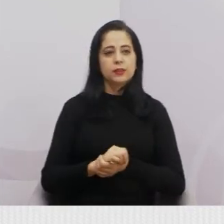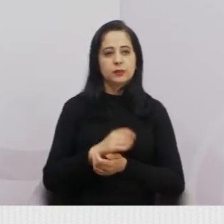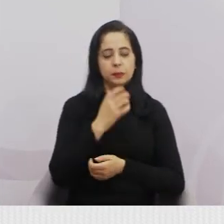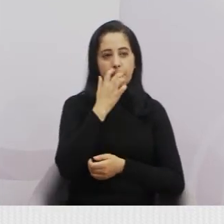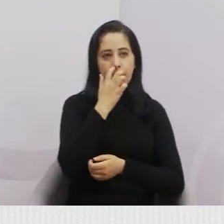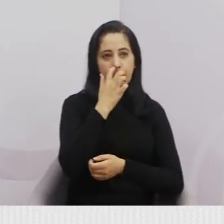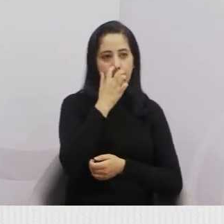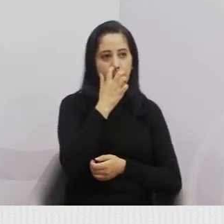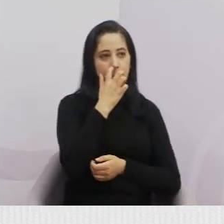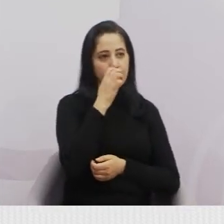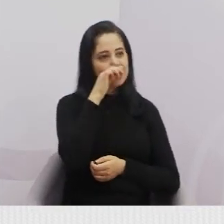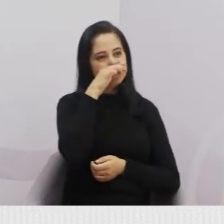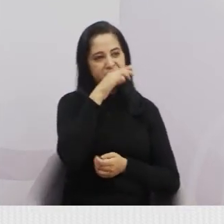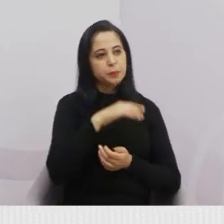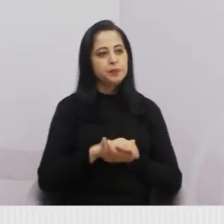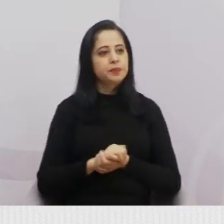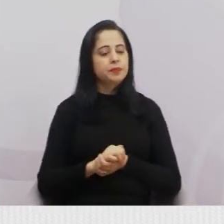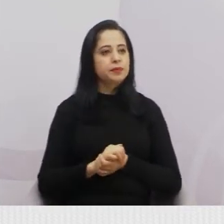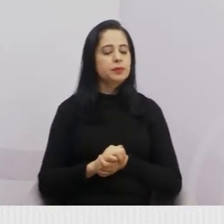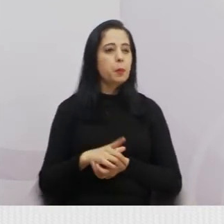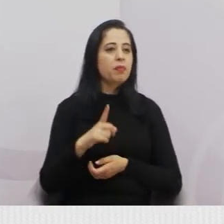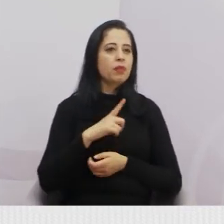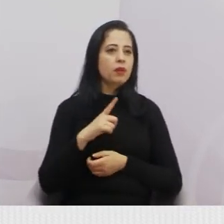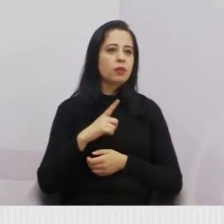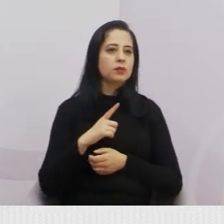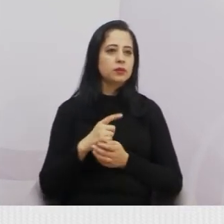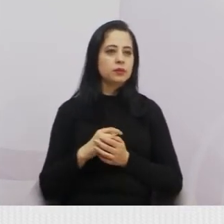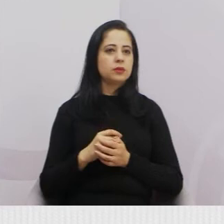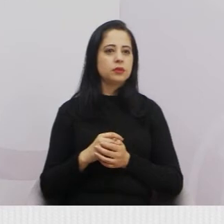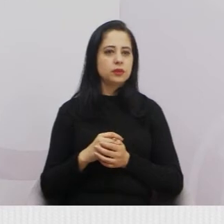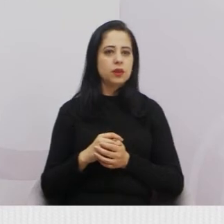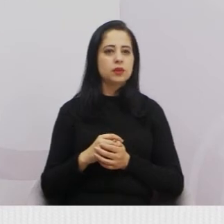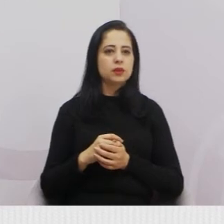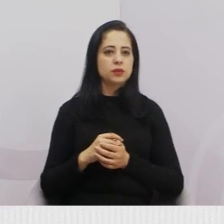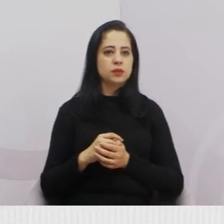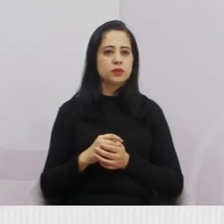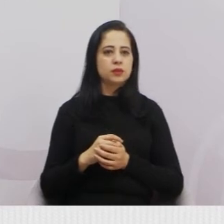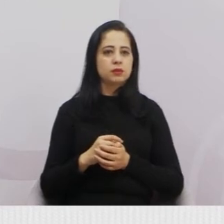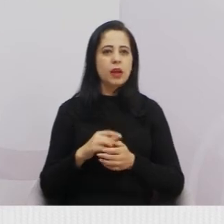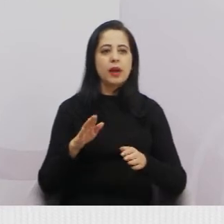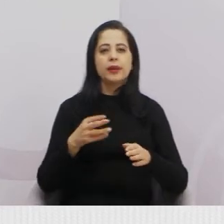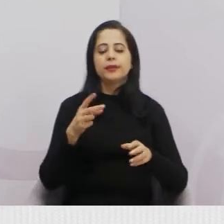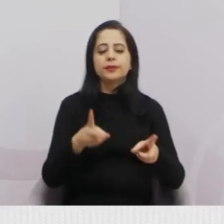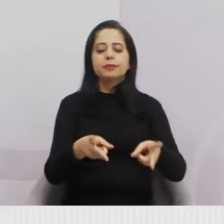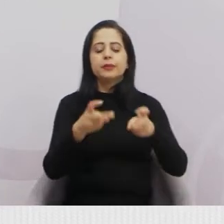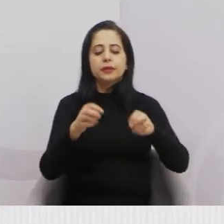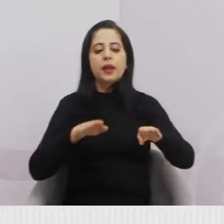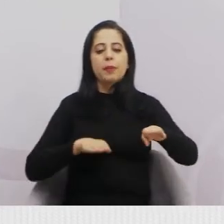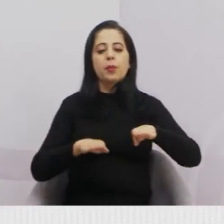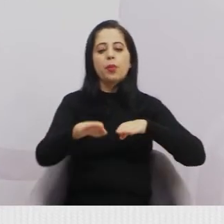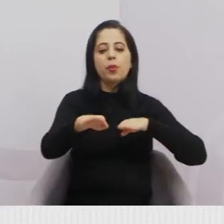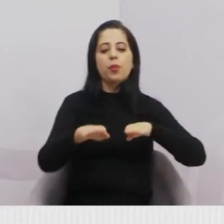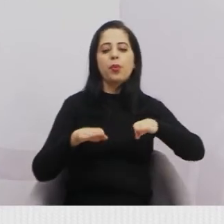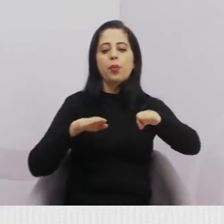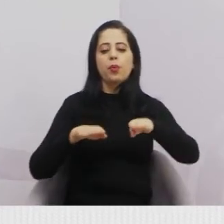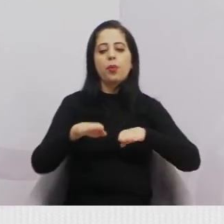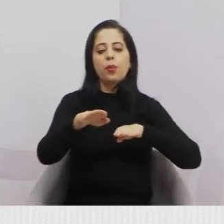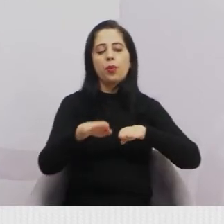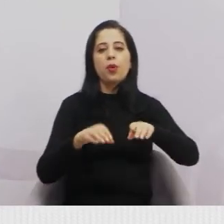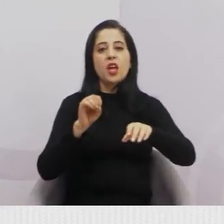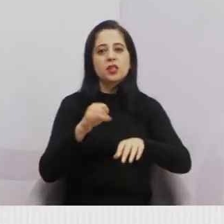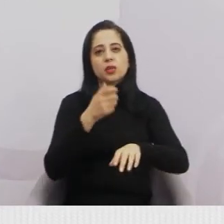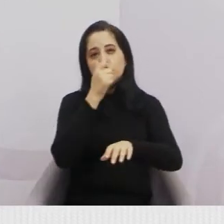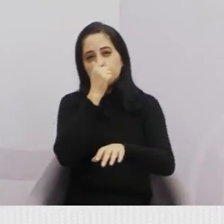E ali, eles estão vendo o tráfego da rodovia e justamente